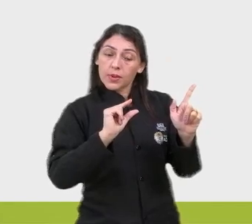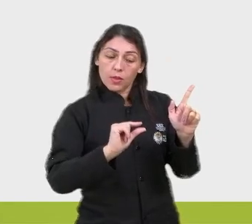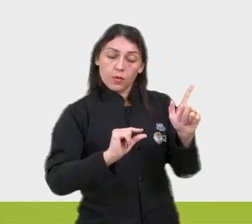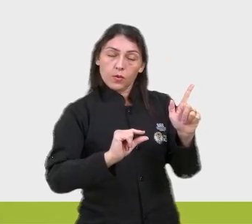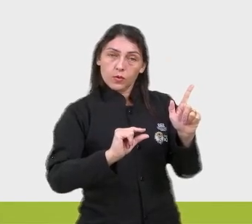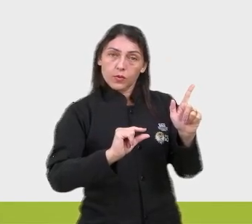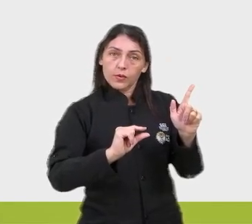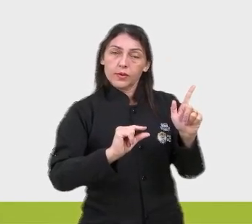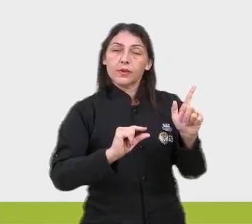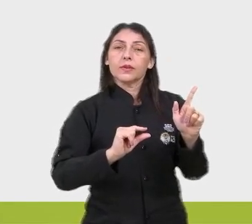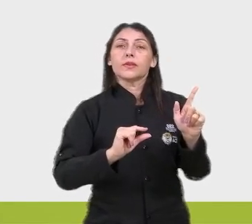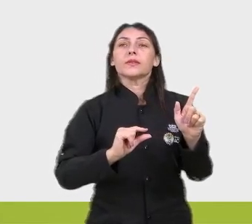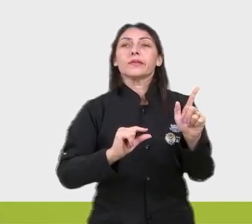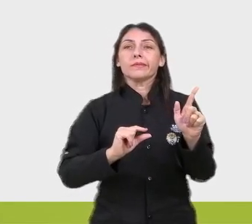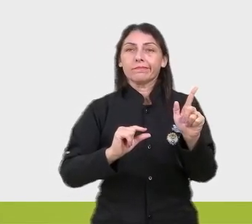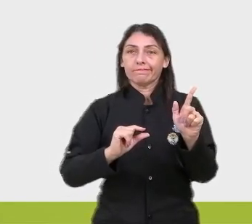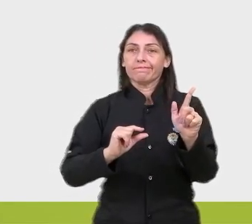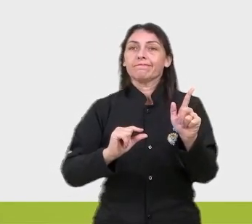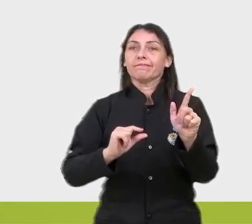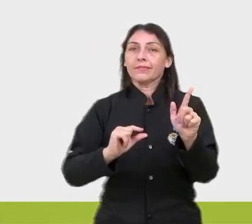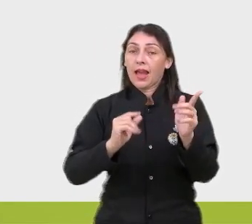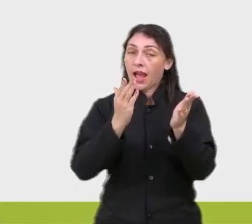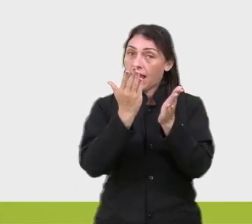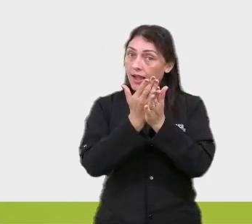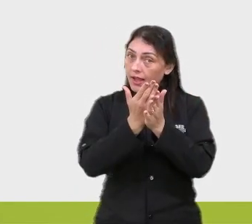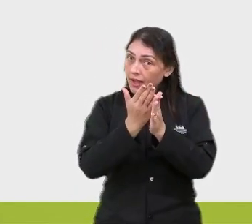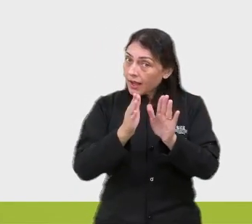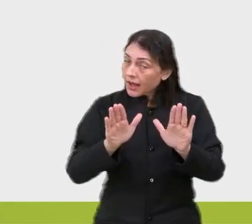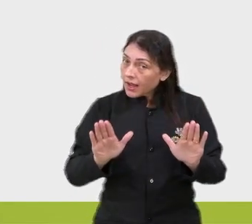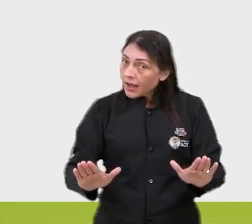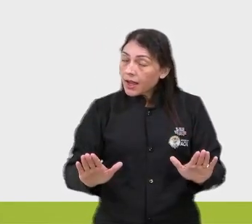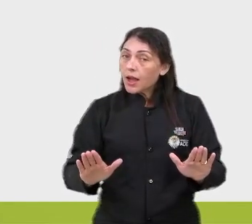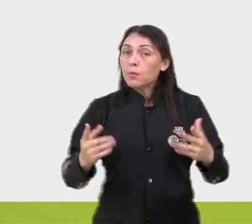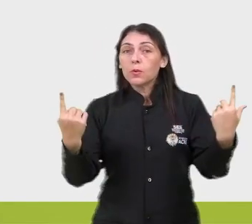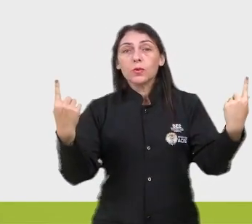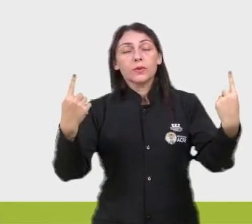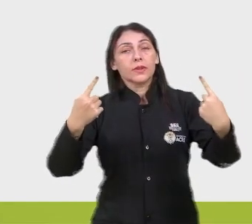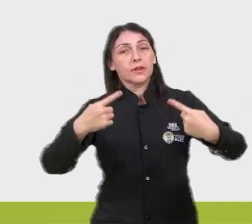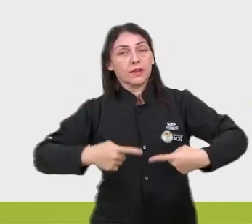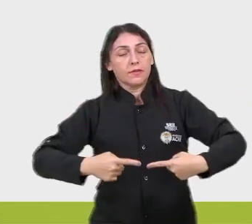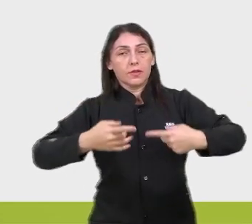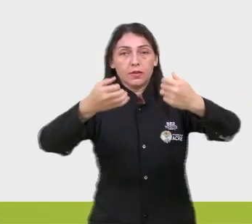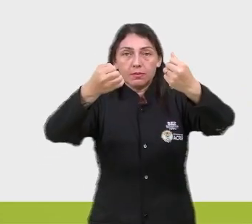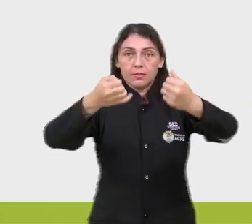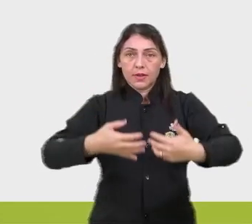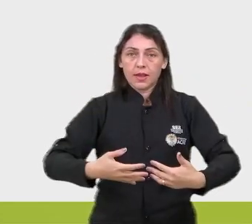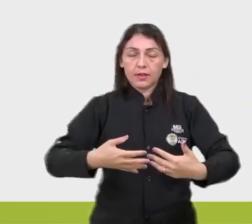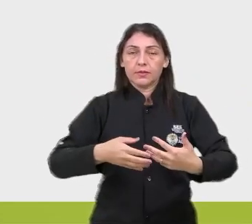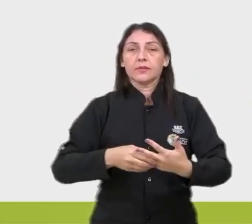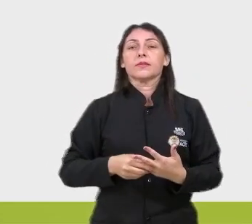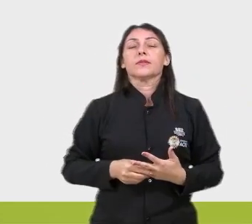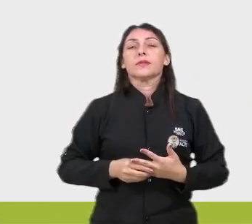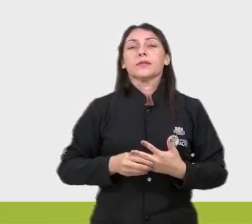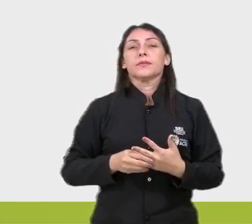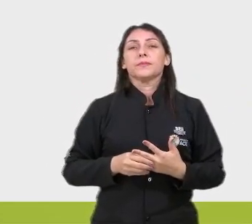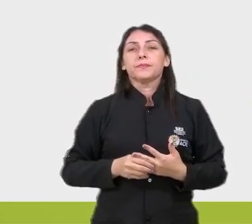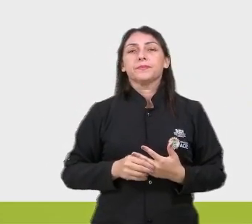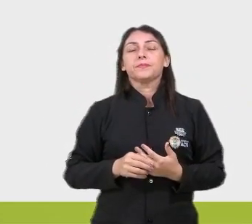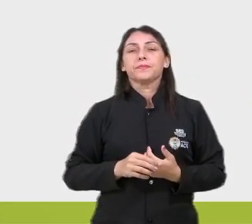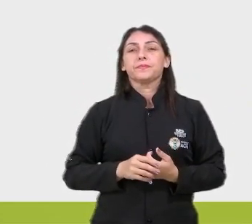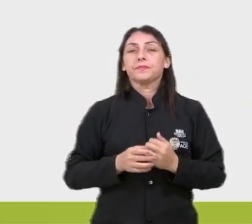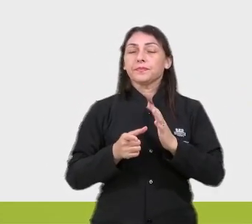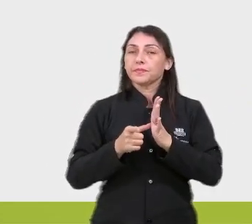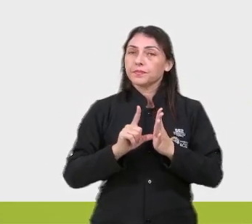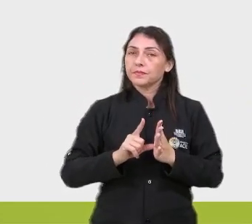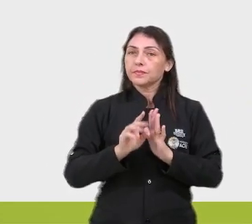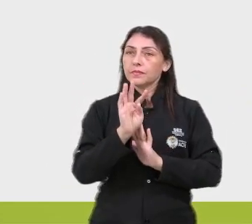minúscula, mitigue, ou seja, cabe, é, os desafios supracitados, os desafios que foi, é, citado